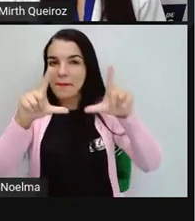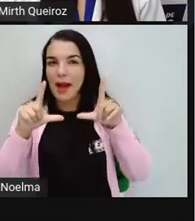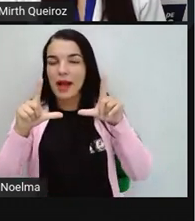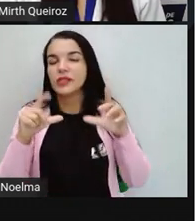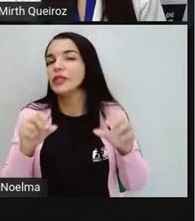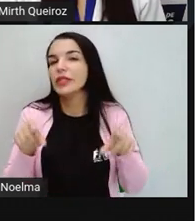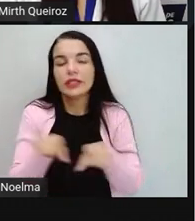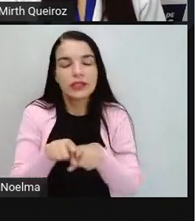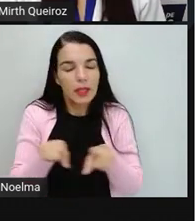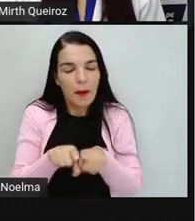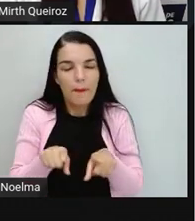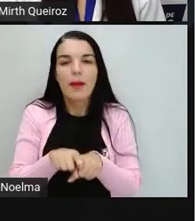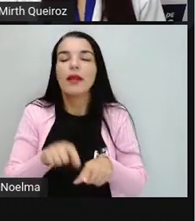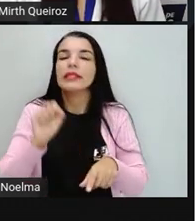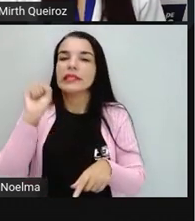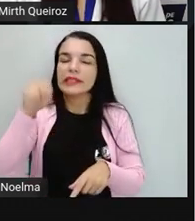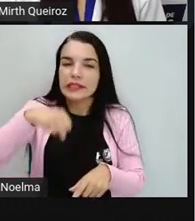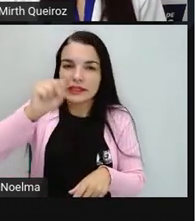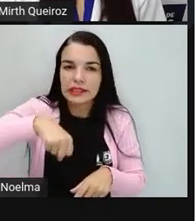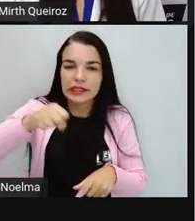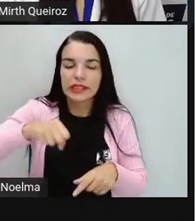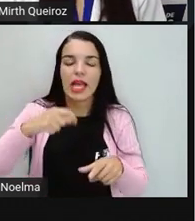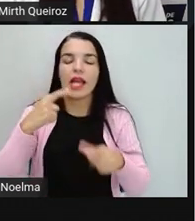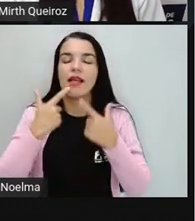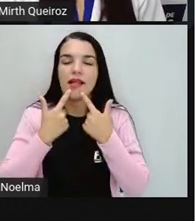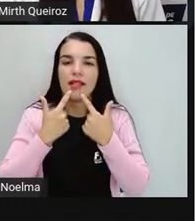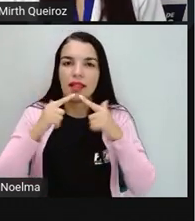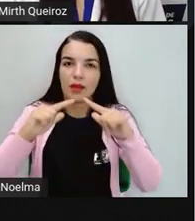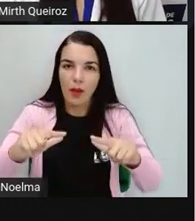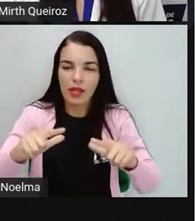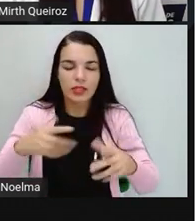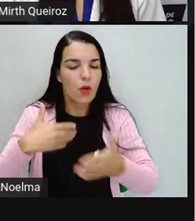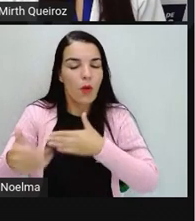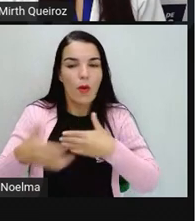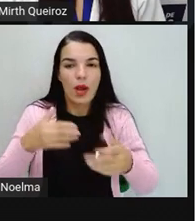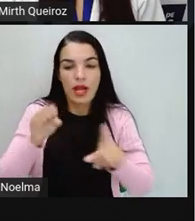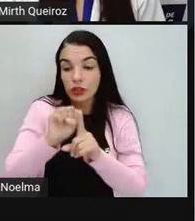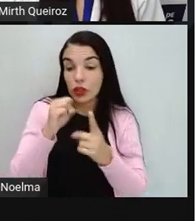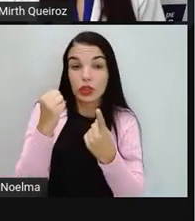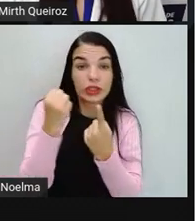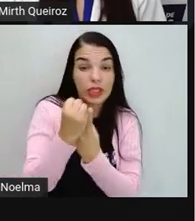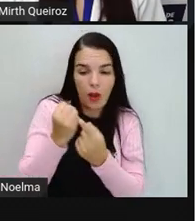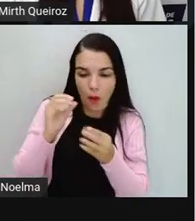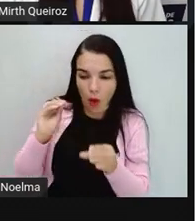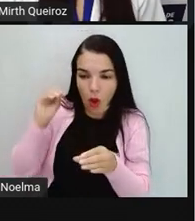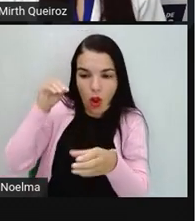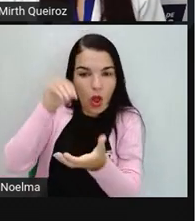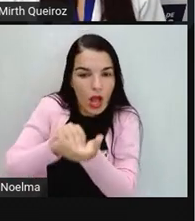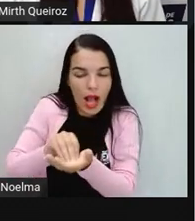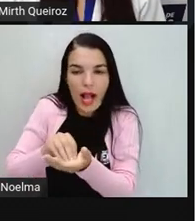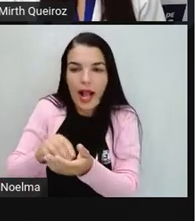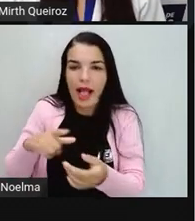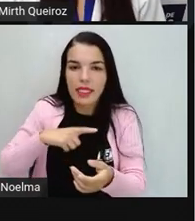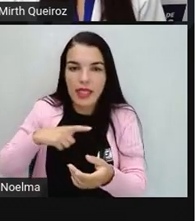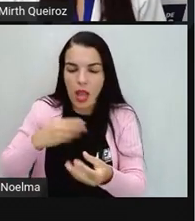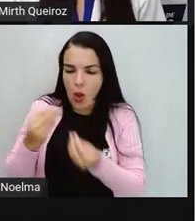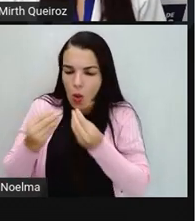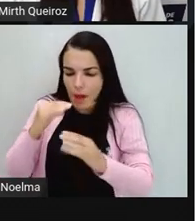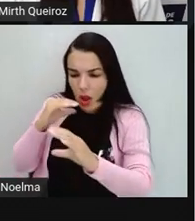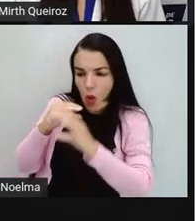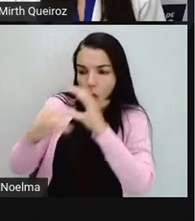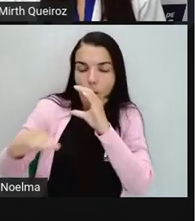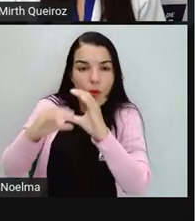intercomunicação social, que é empregado para se expressar, se comunicar, né,